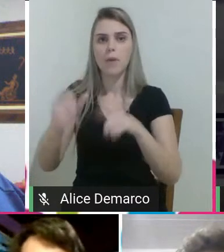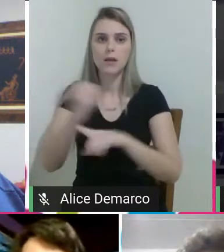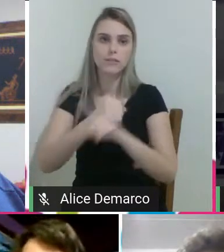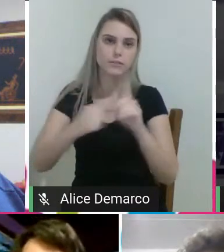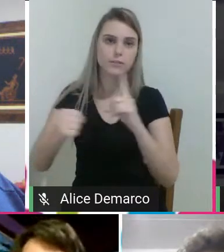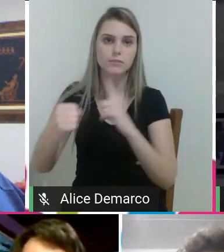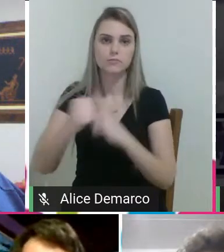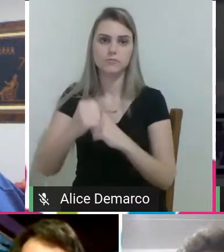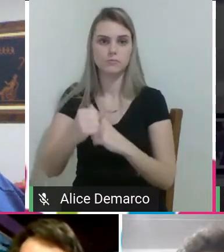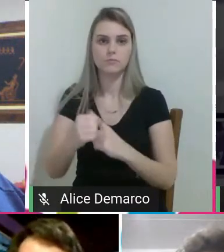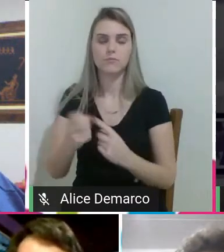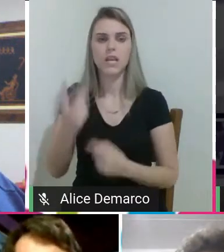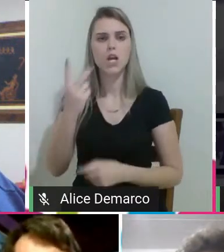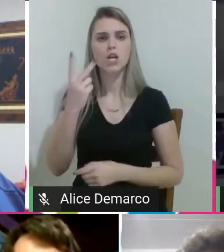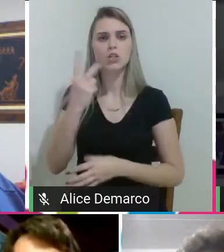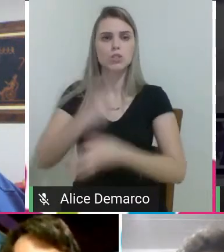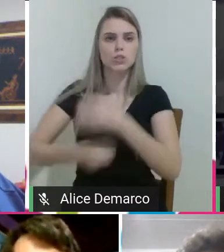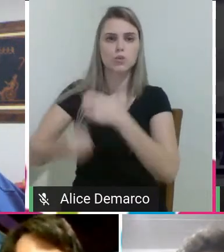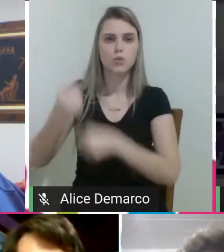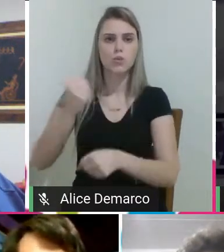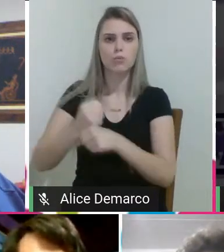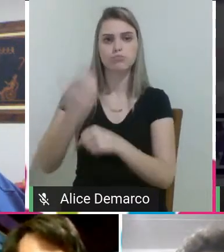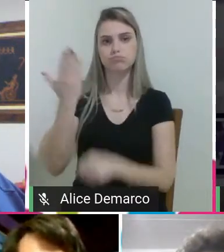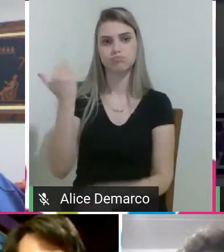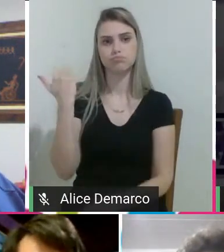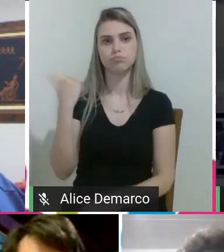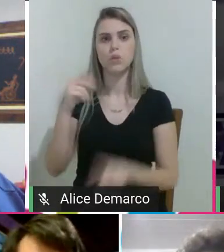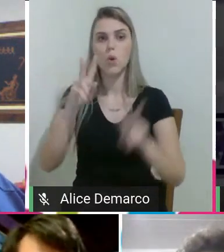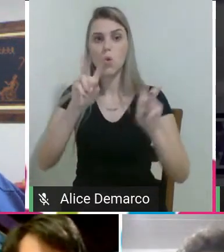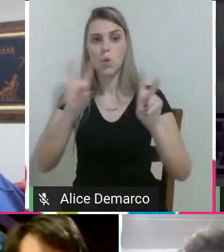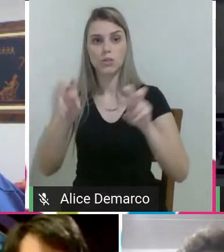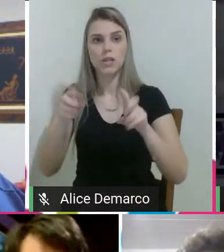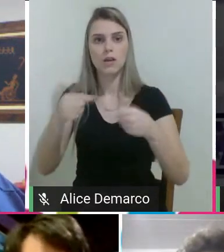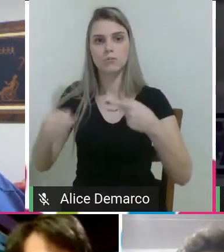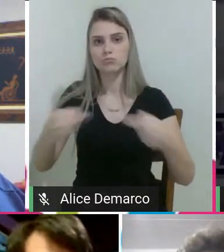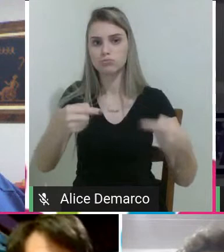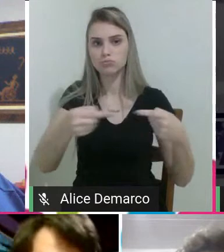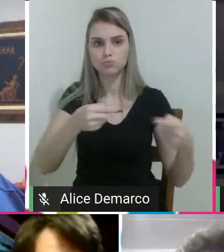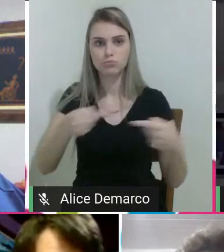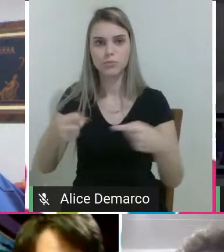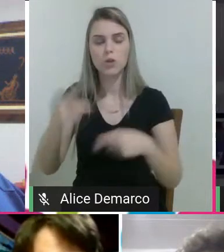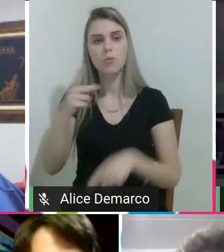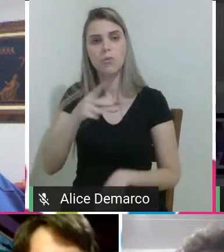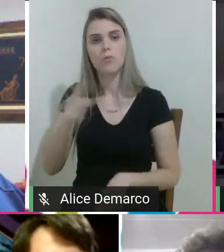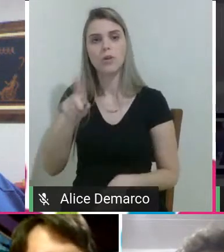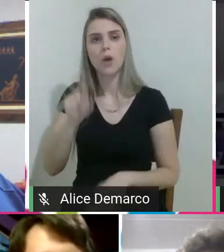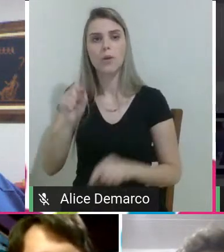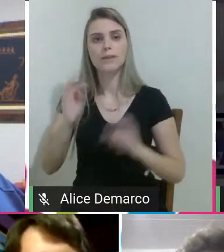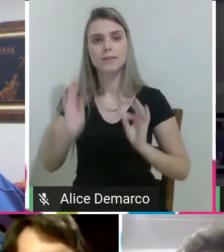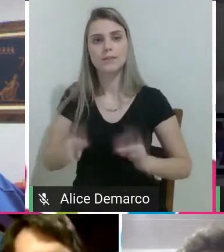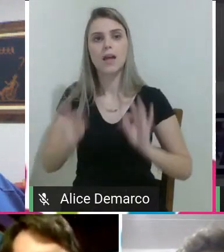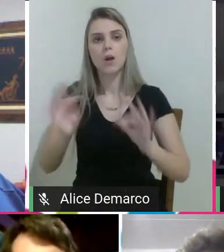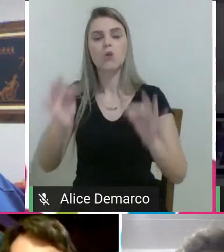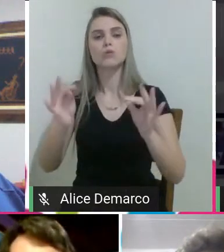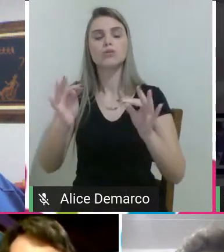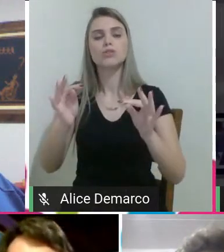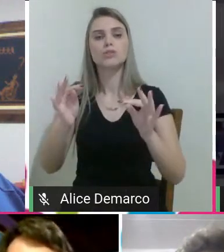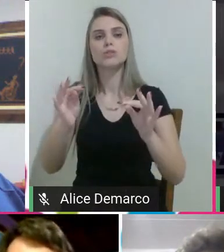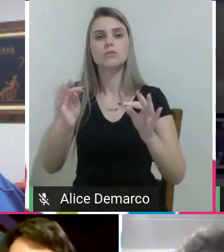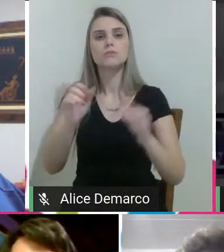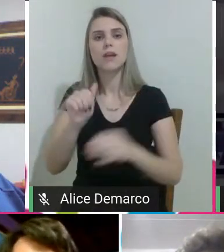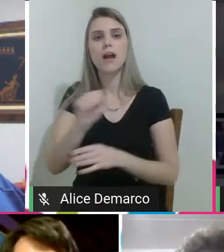Há dois anos atrás, o tema discutido entre os professores foi, então, assistiva. foi a ideia,